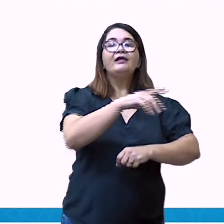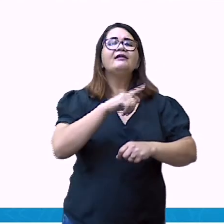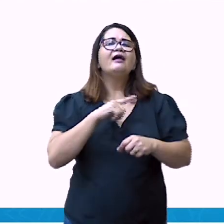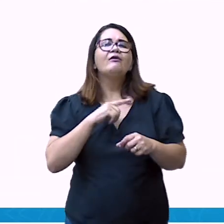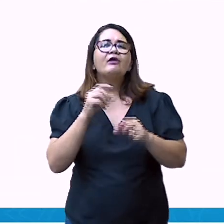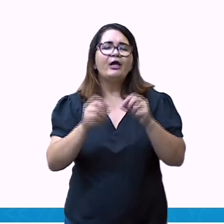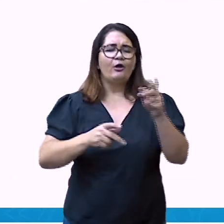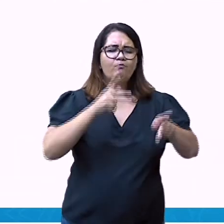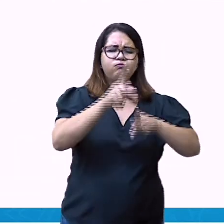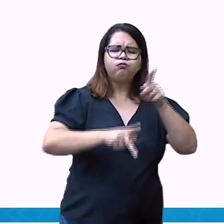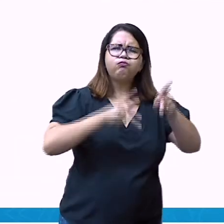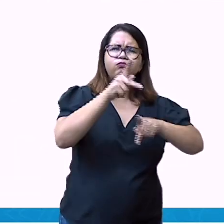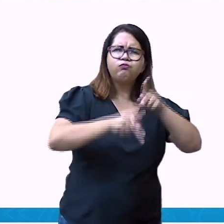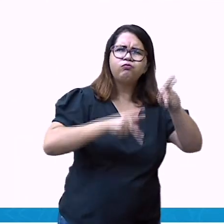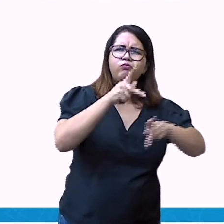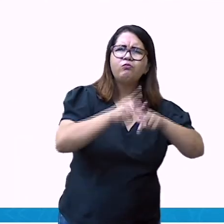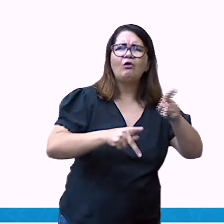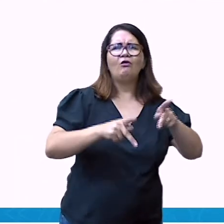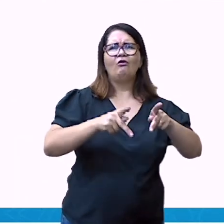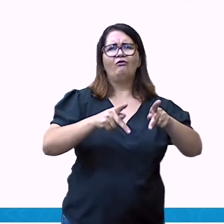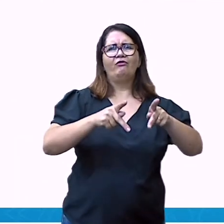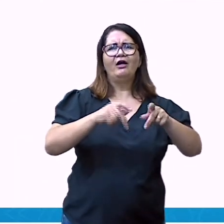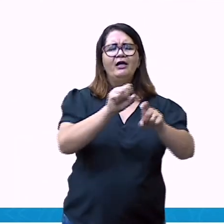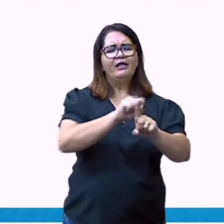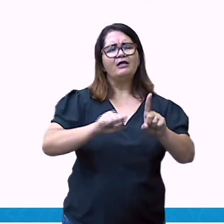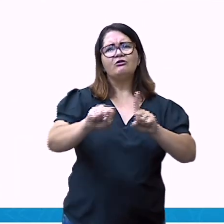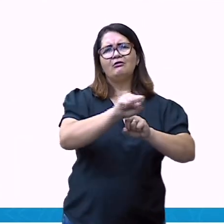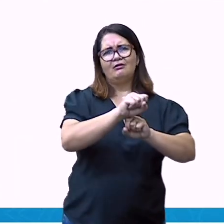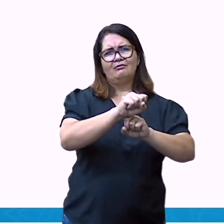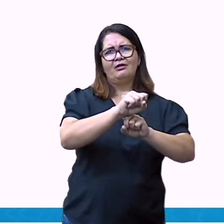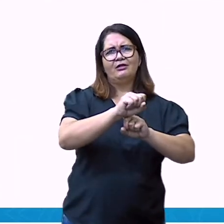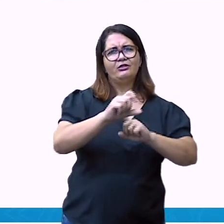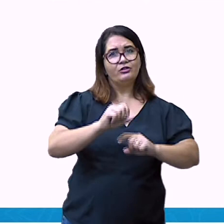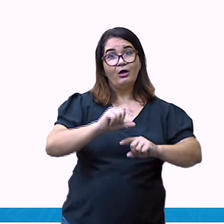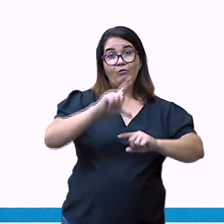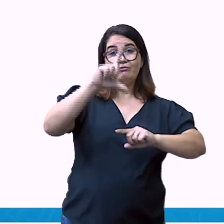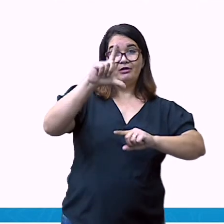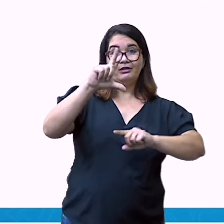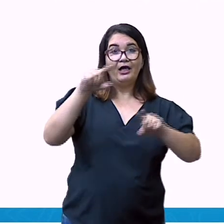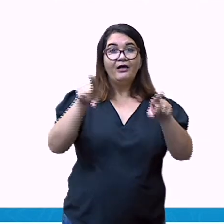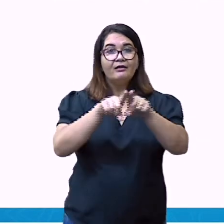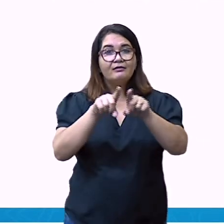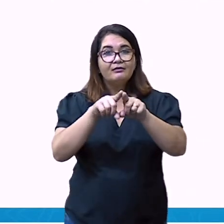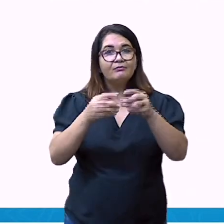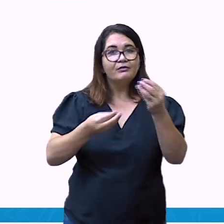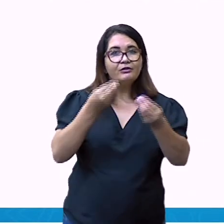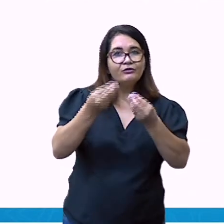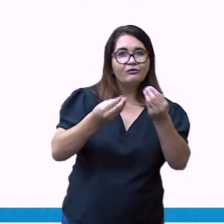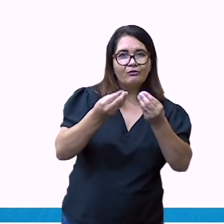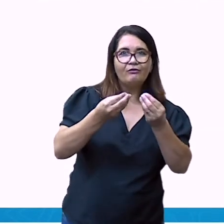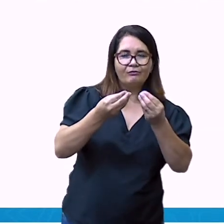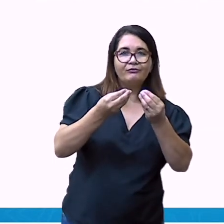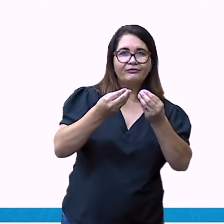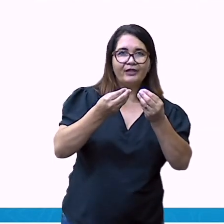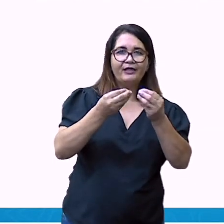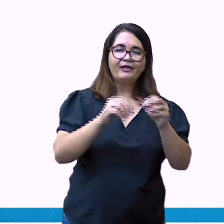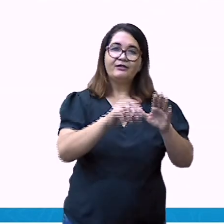população, densidade populacional ou estatuto legal.